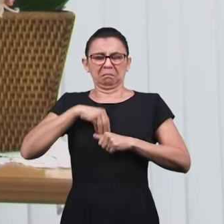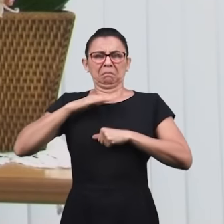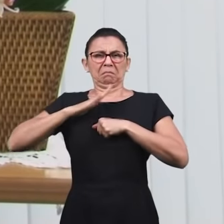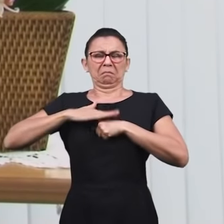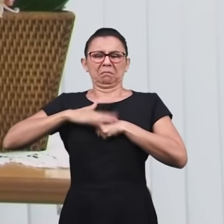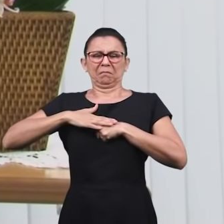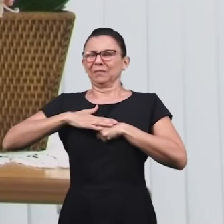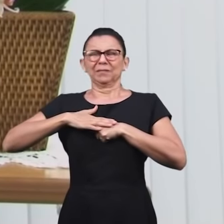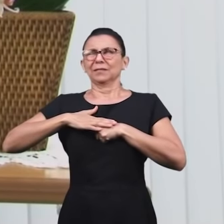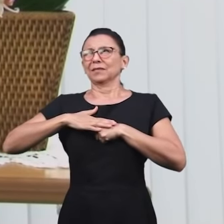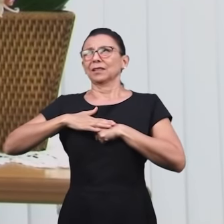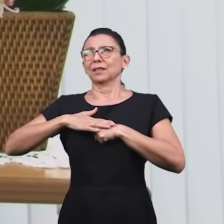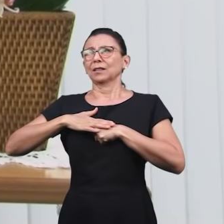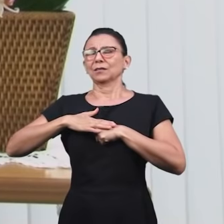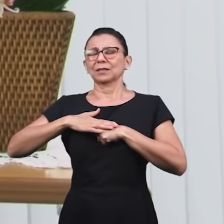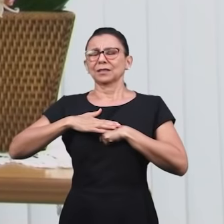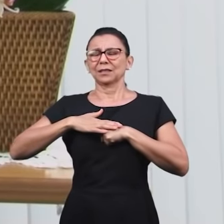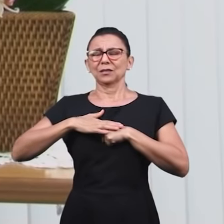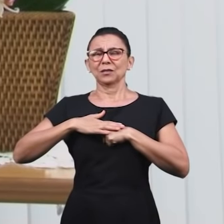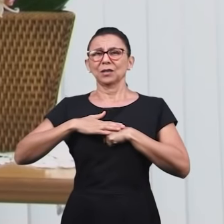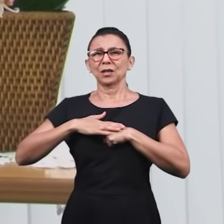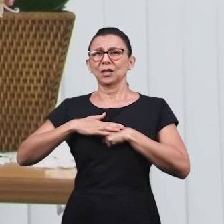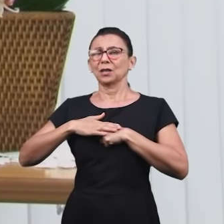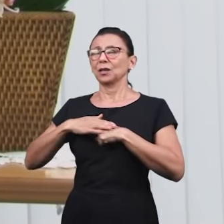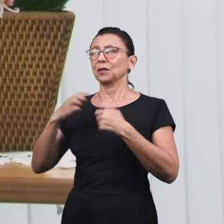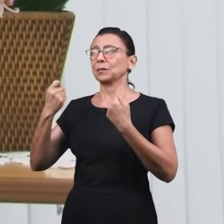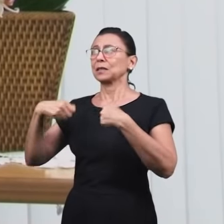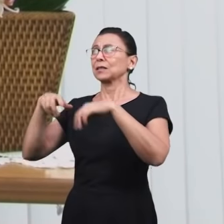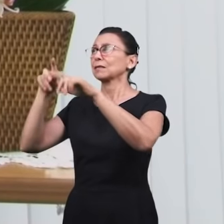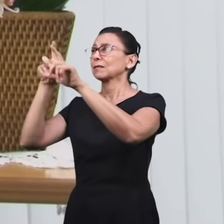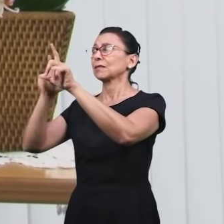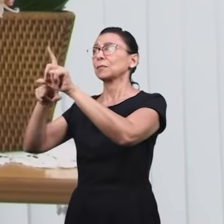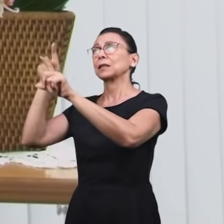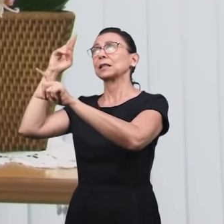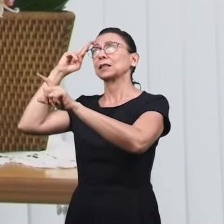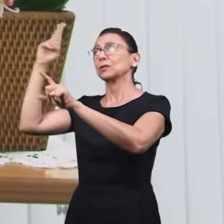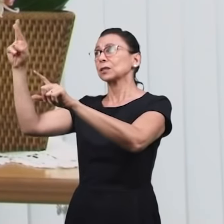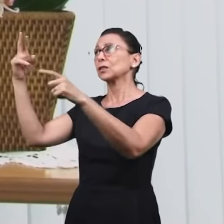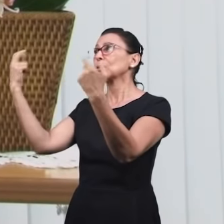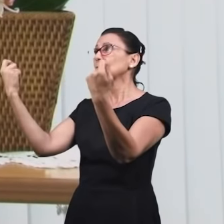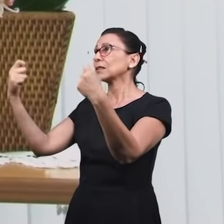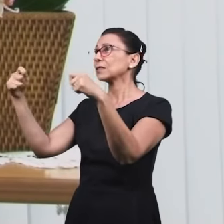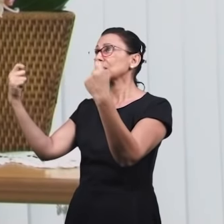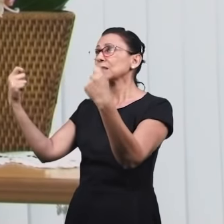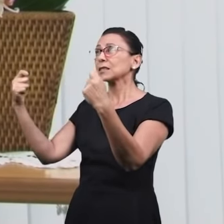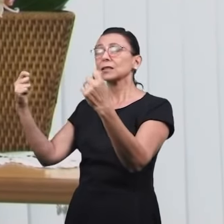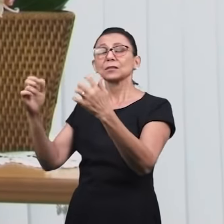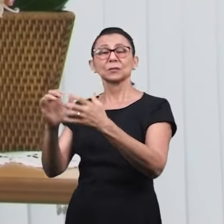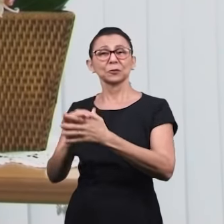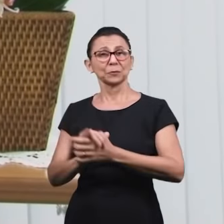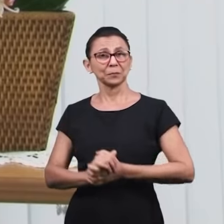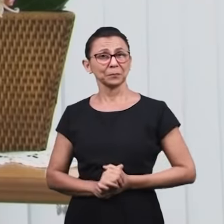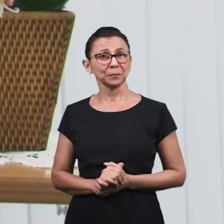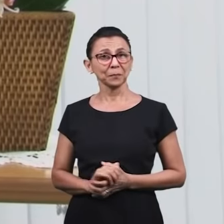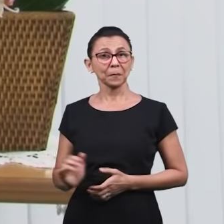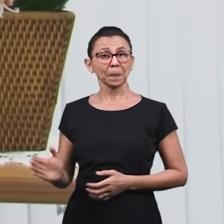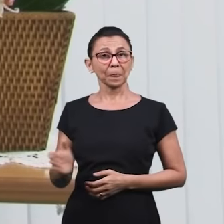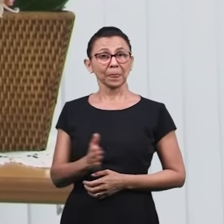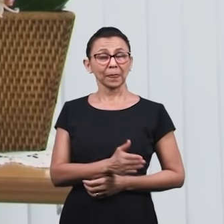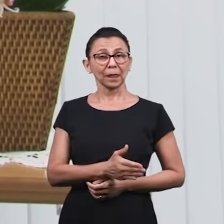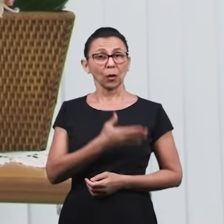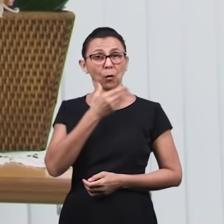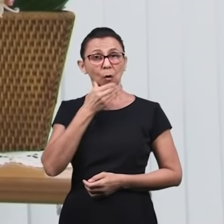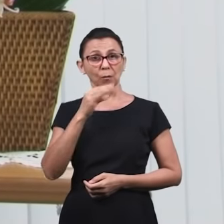para que o nosso eu e a nossa razão sejam sujeitas a Ele, por isso eu disse no início desta mensagem, para aqueles